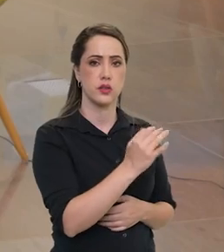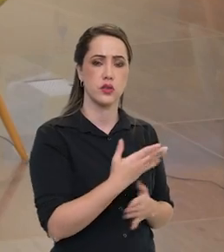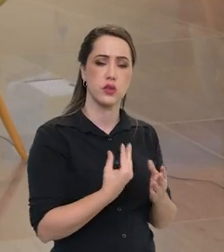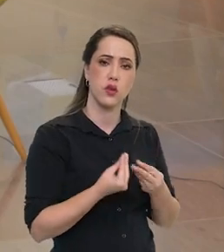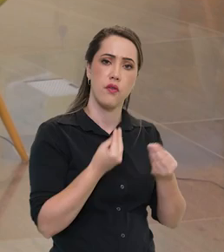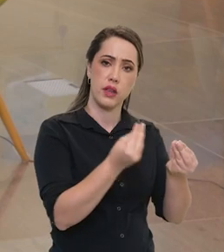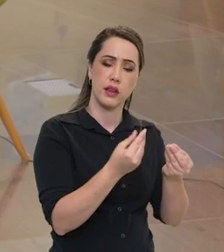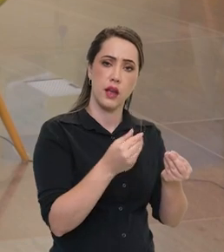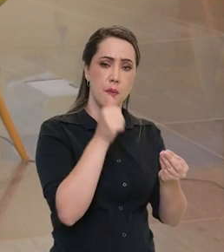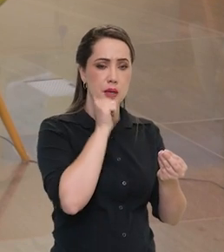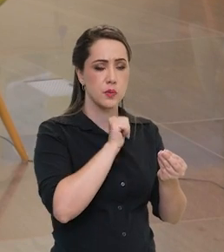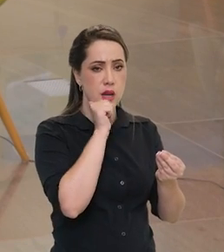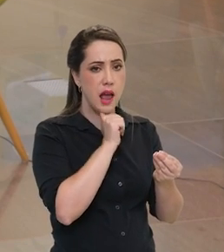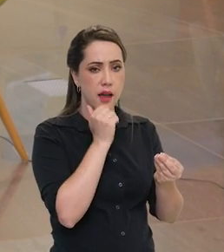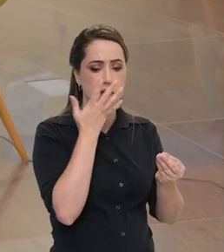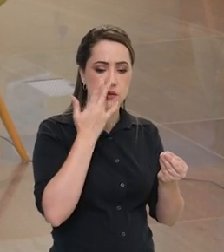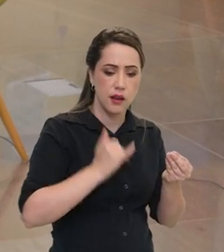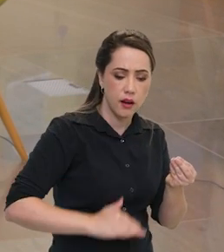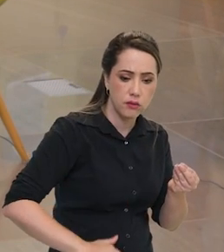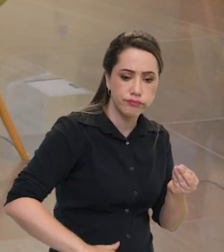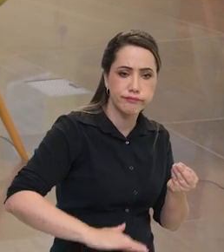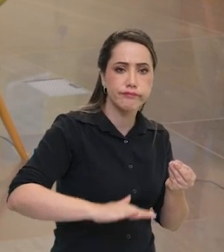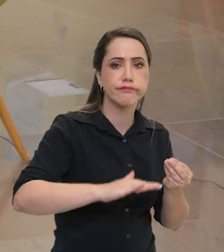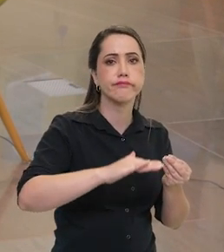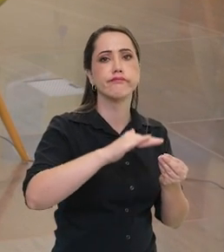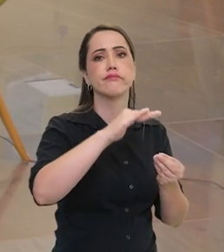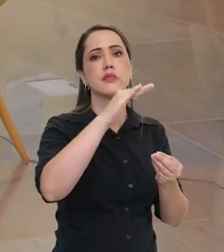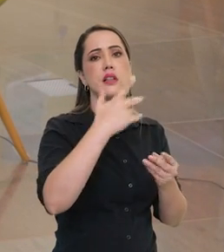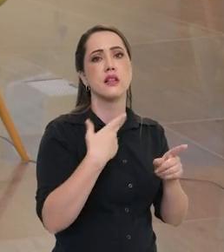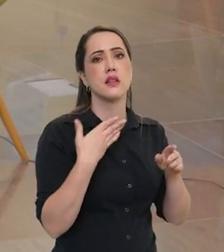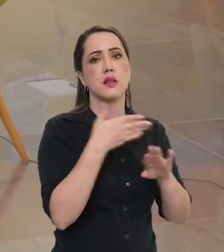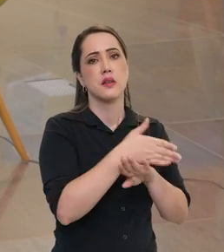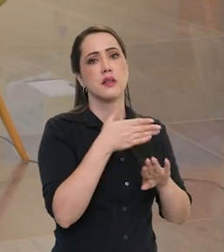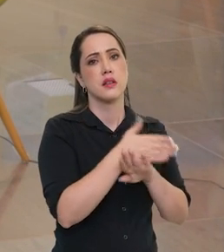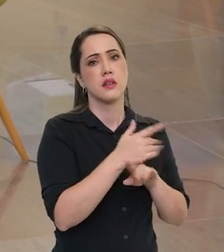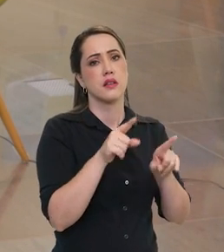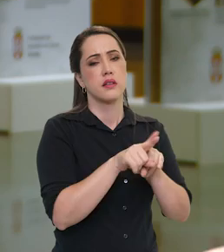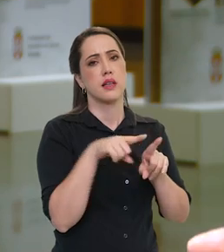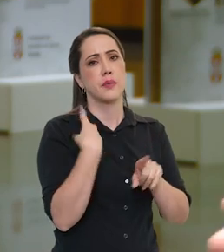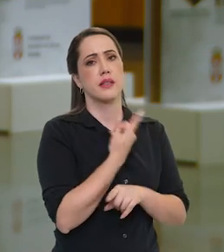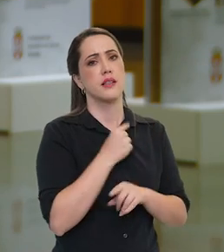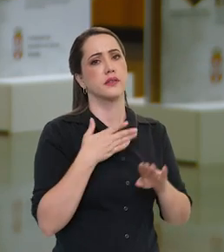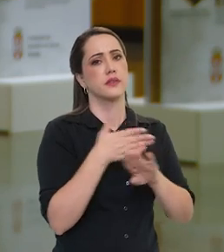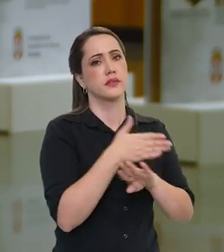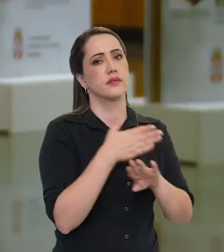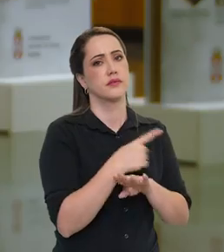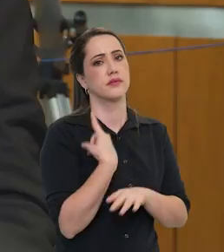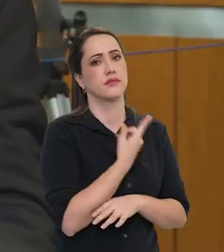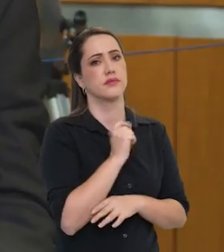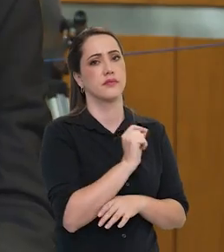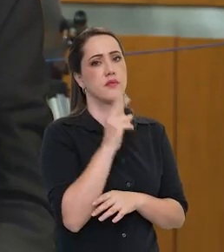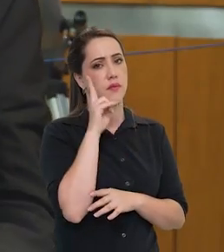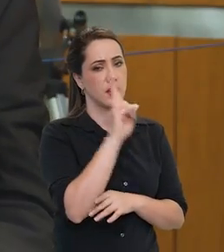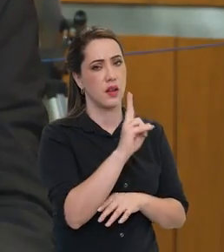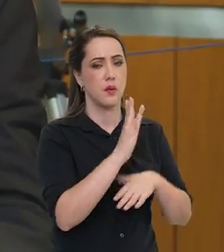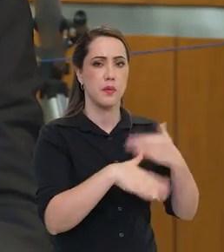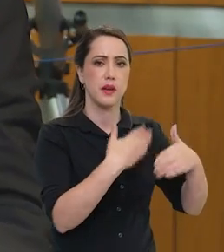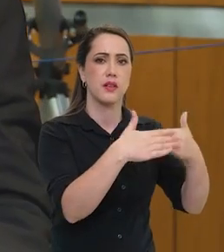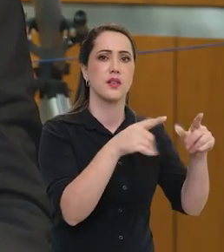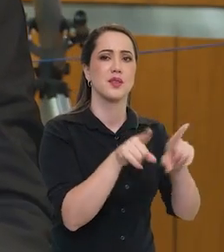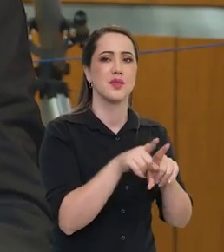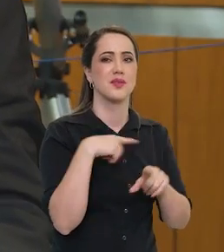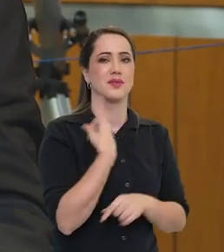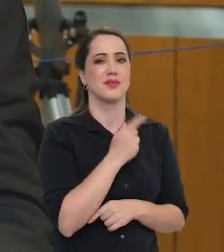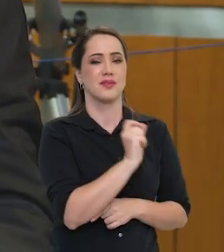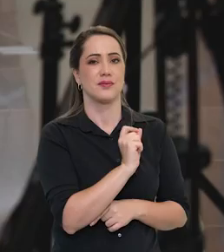levar as mulheres, as meninas, para as áreas de ciências exatas e para, na